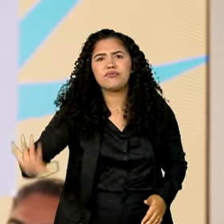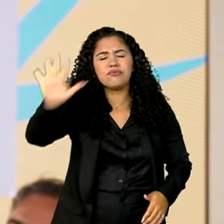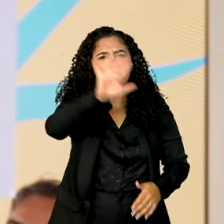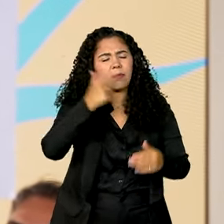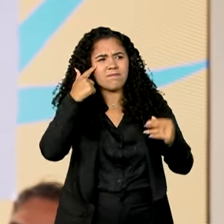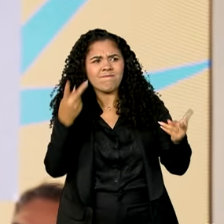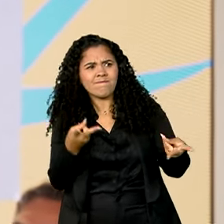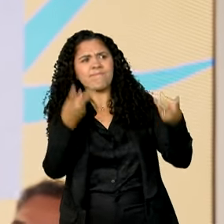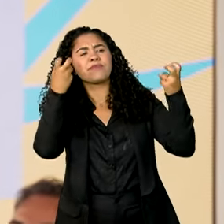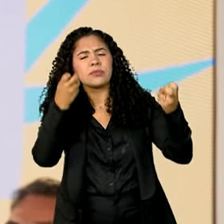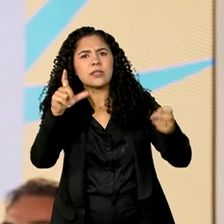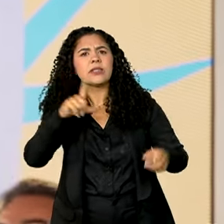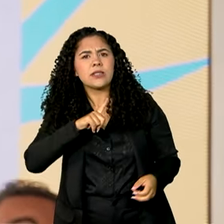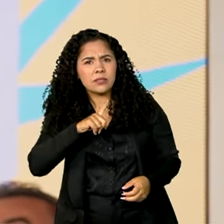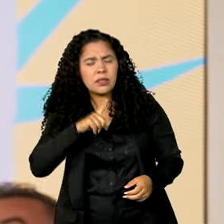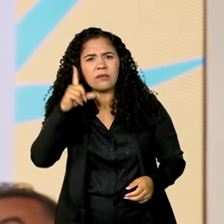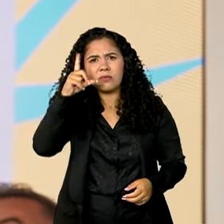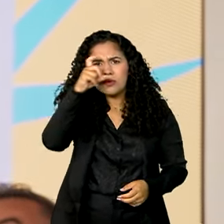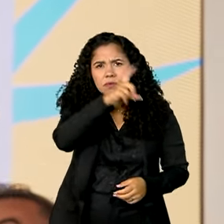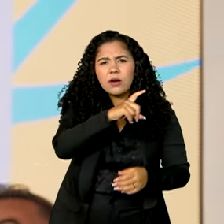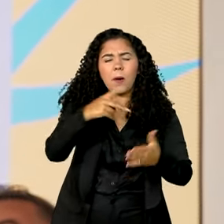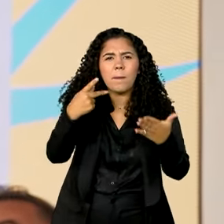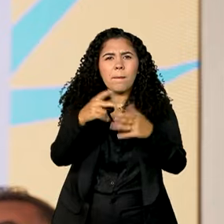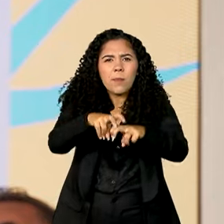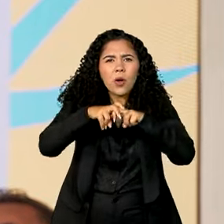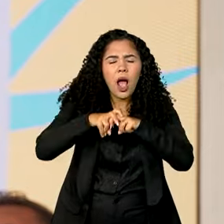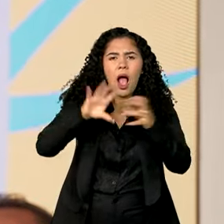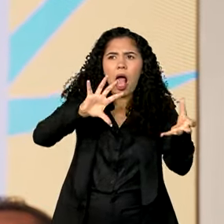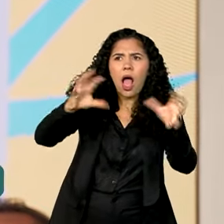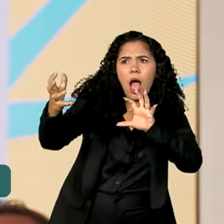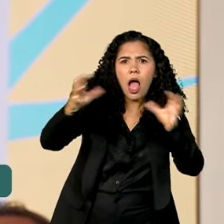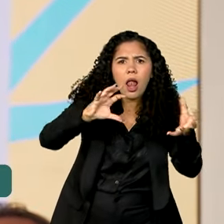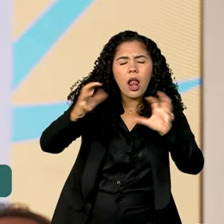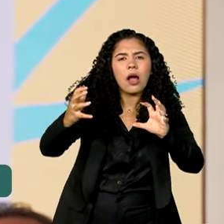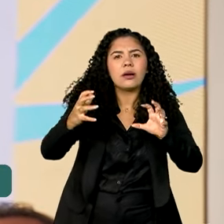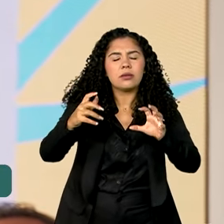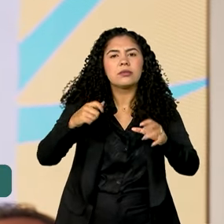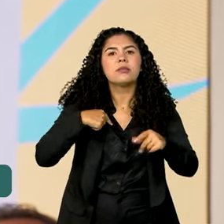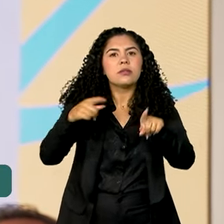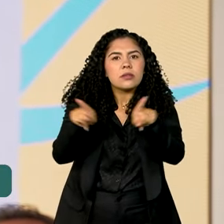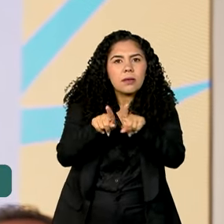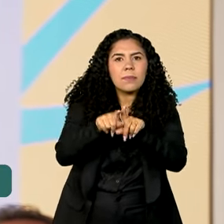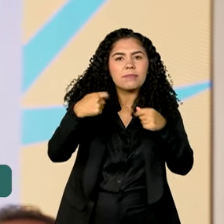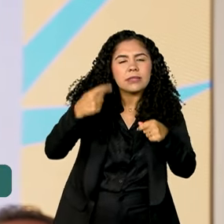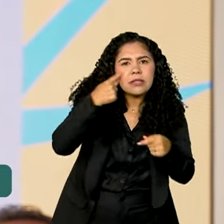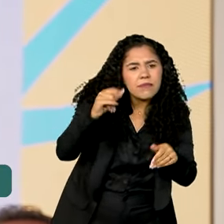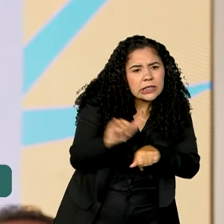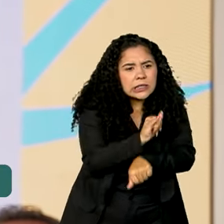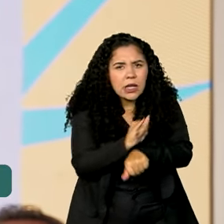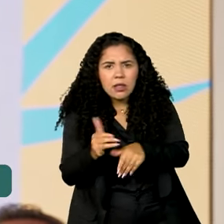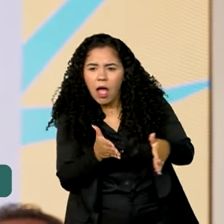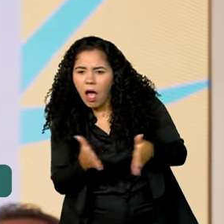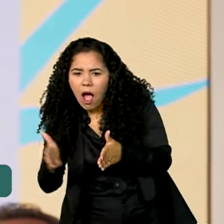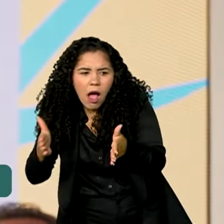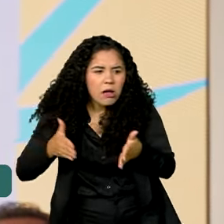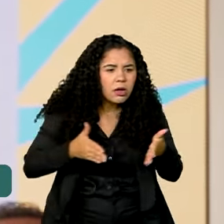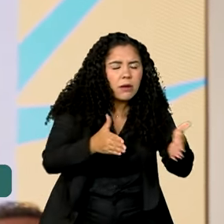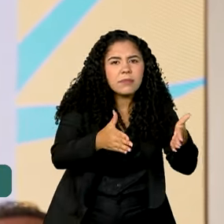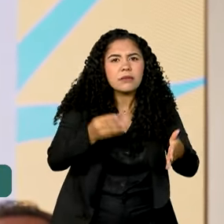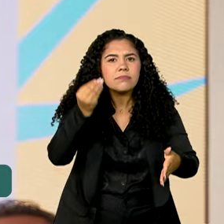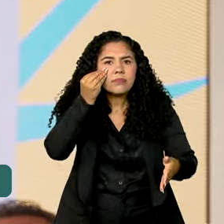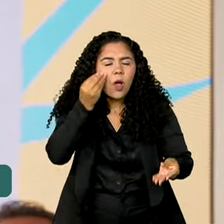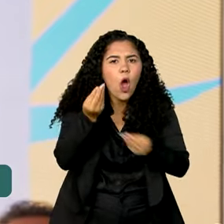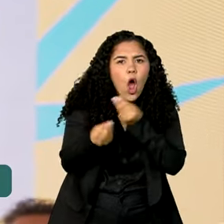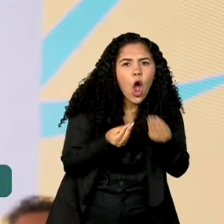alcance dos efeitos dessas mudanças para todo o planeta. O seminário coloca luz sobre ações e caminhos que já existem, buscando a